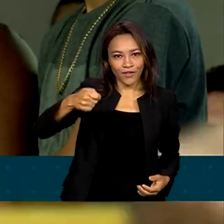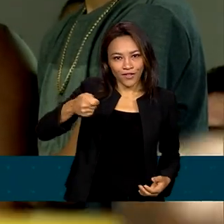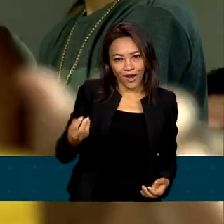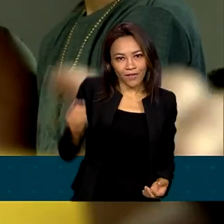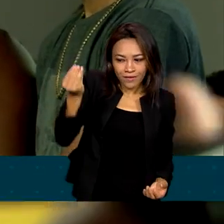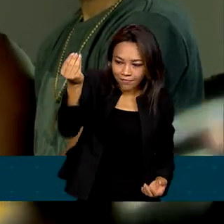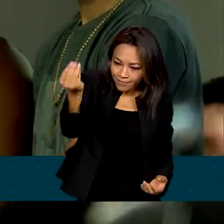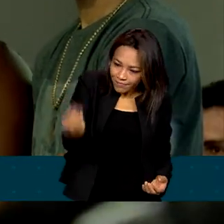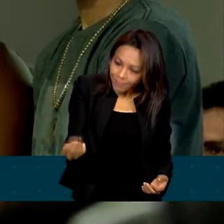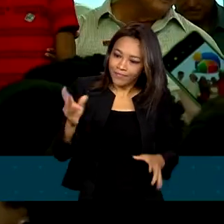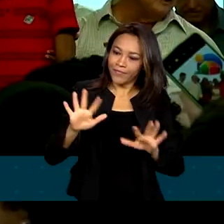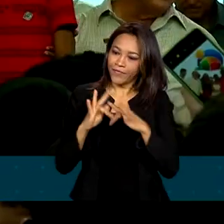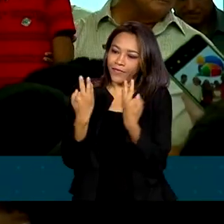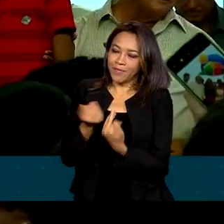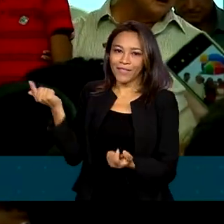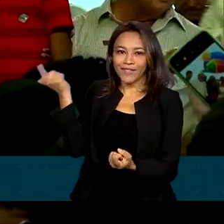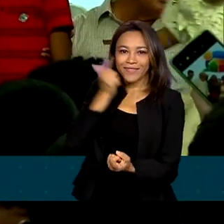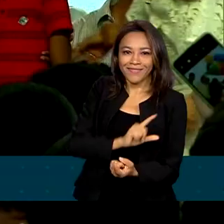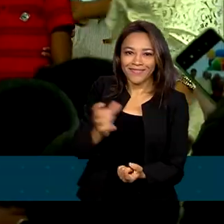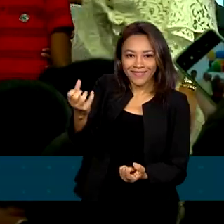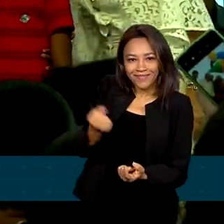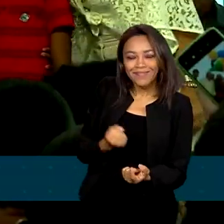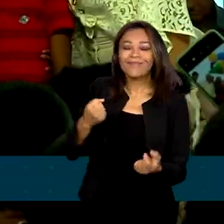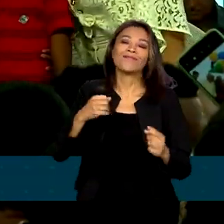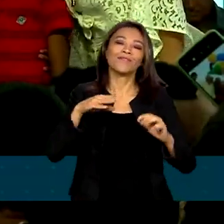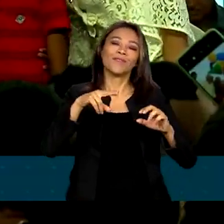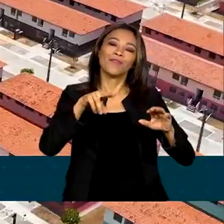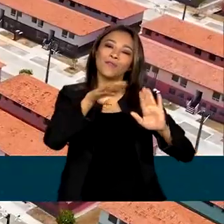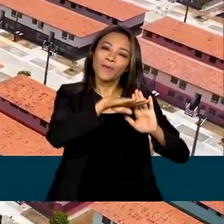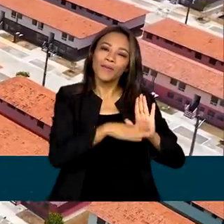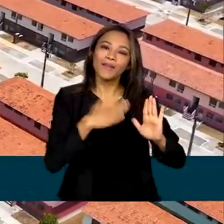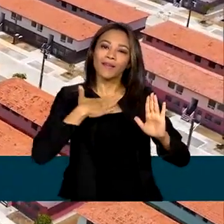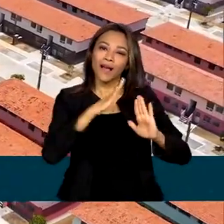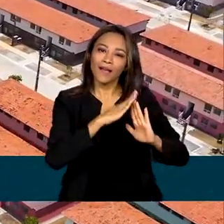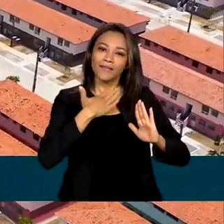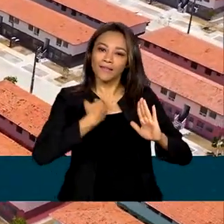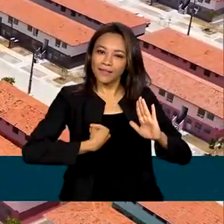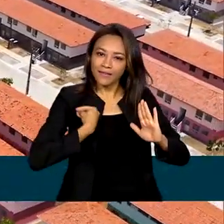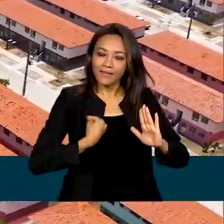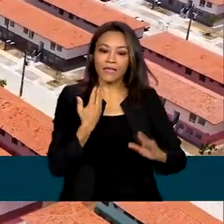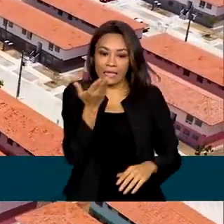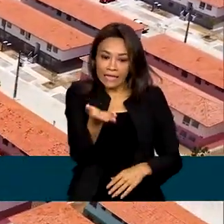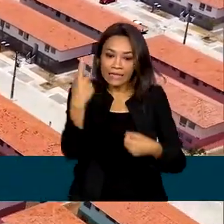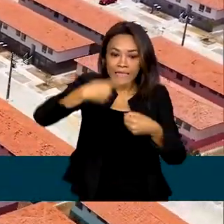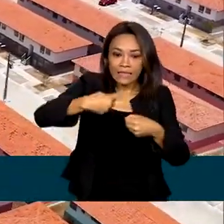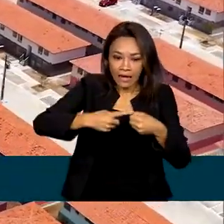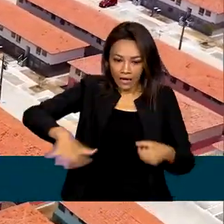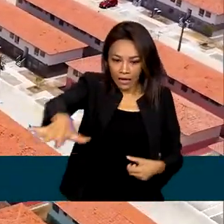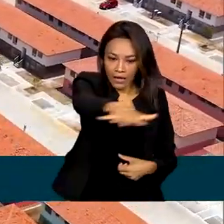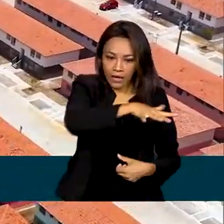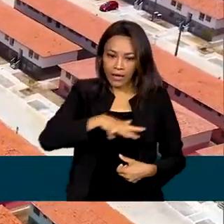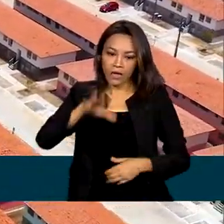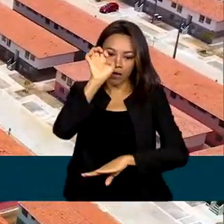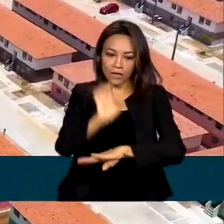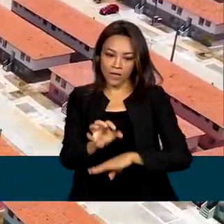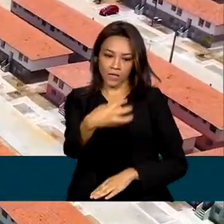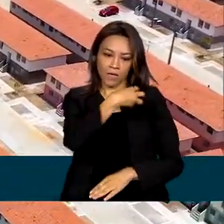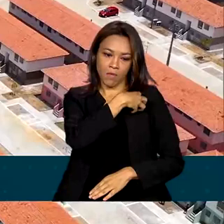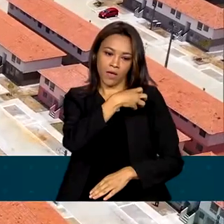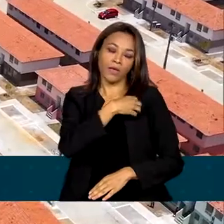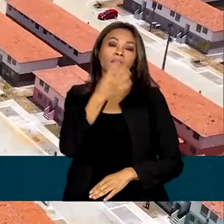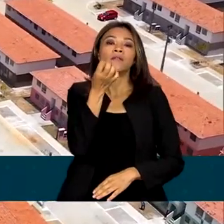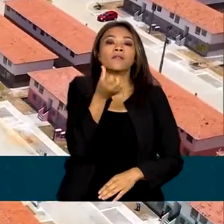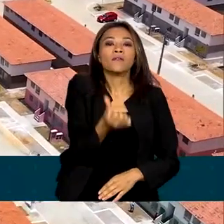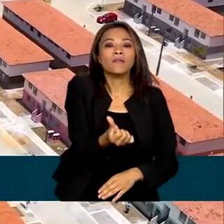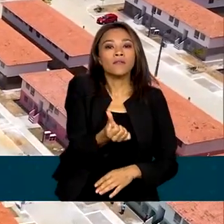a famílias contempladas pelo programa Minha Casa Minha Vida. Em Santo Amaro, foram entregues 684 unidades